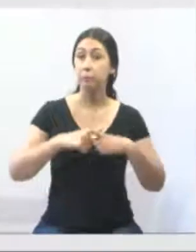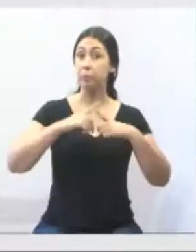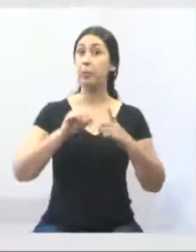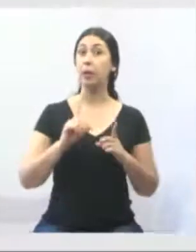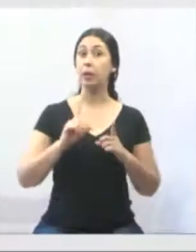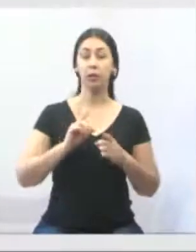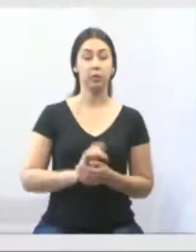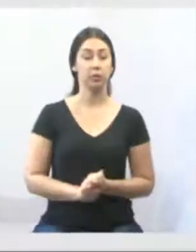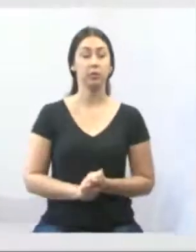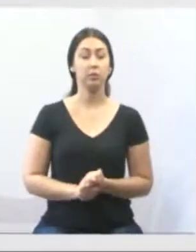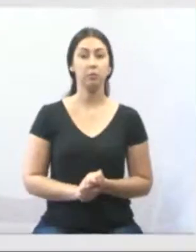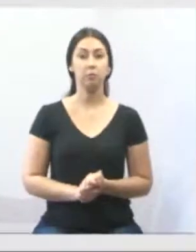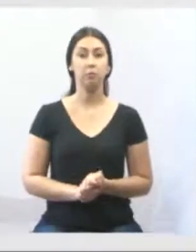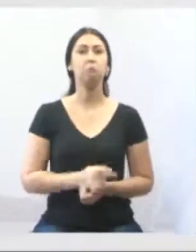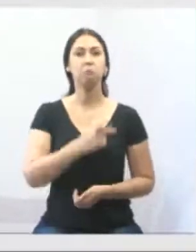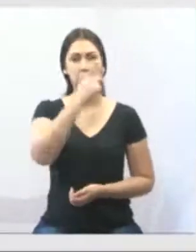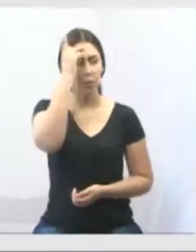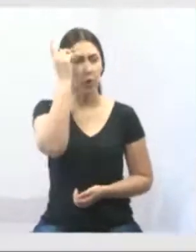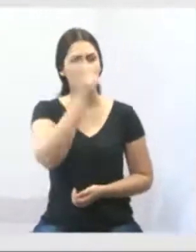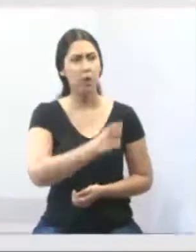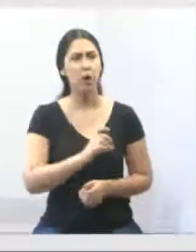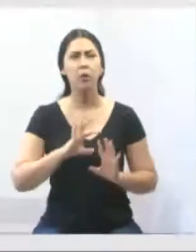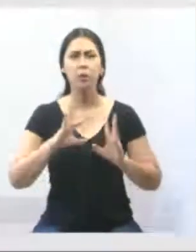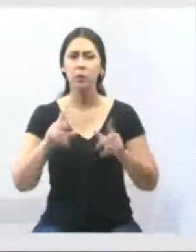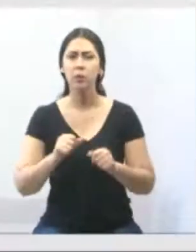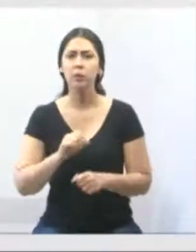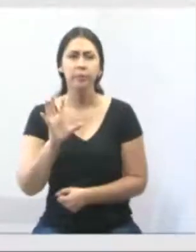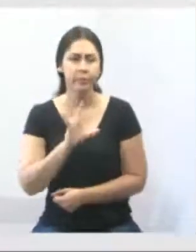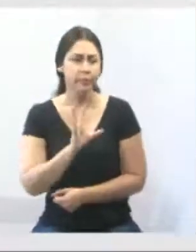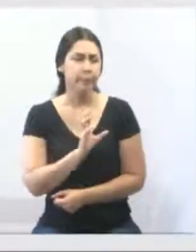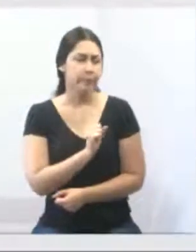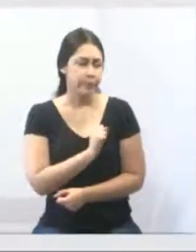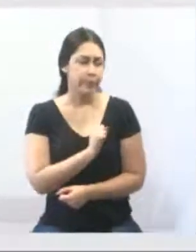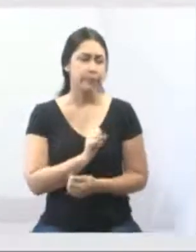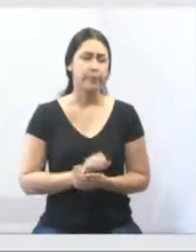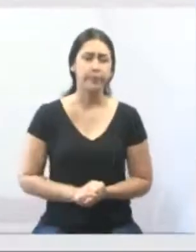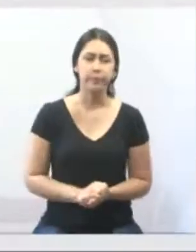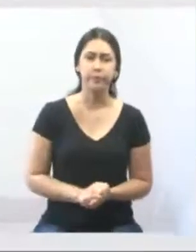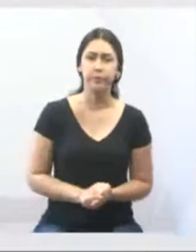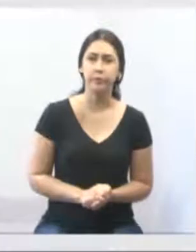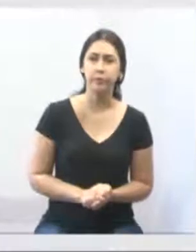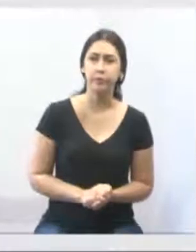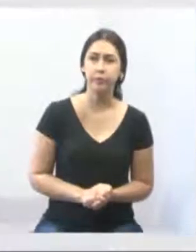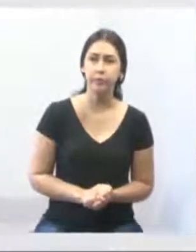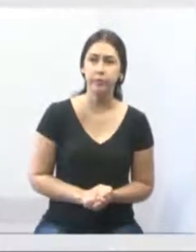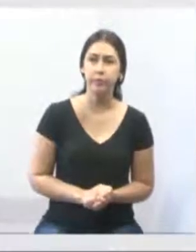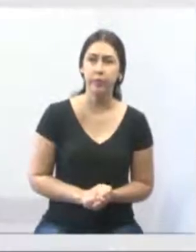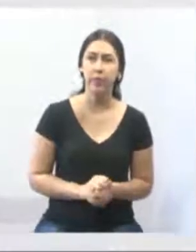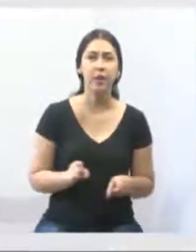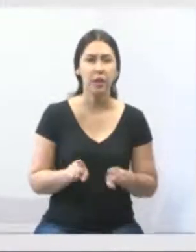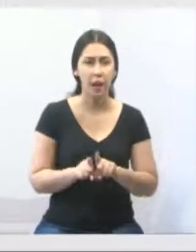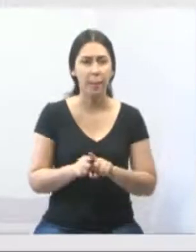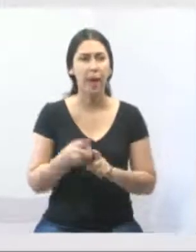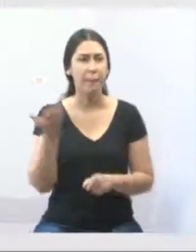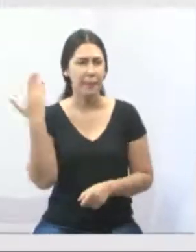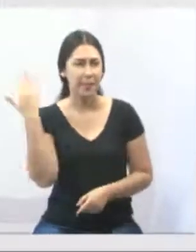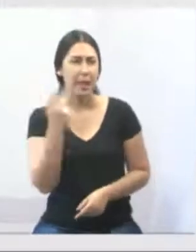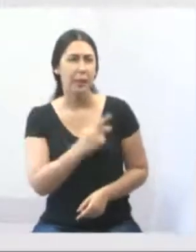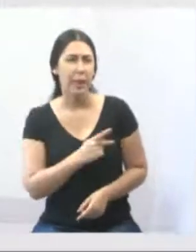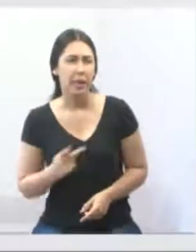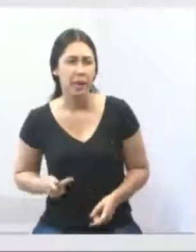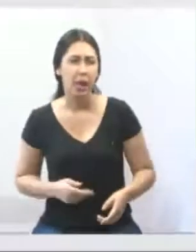é uma pessoa querida no bairro, e foi presidente da liga de futebol,